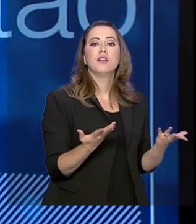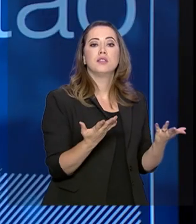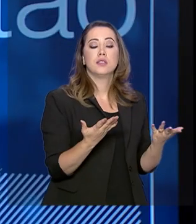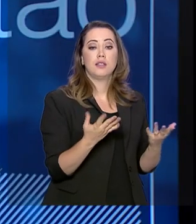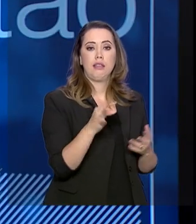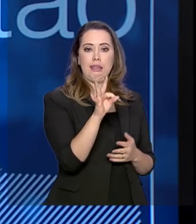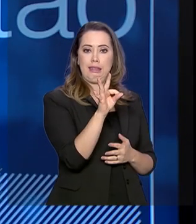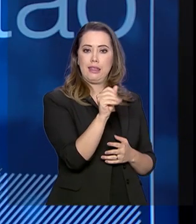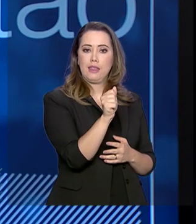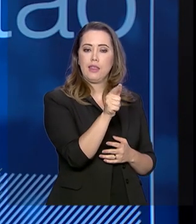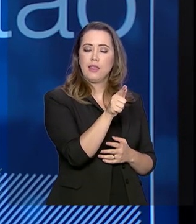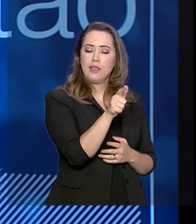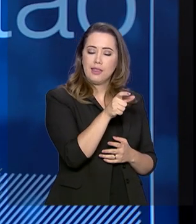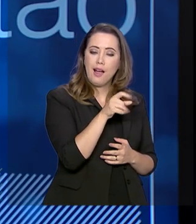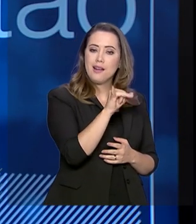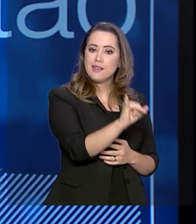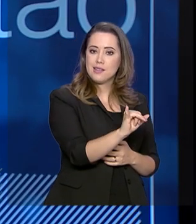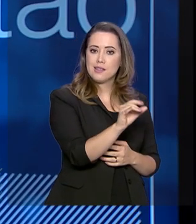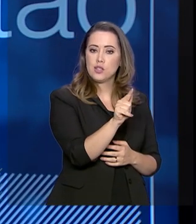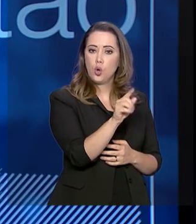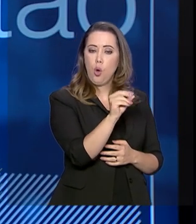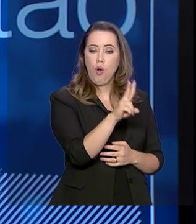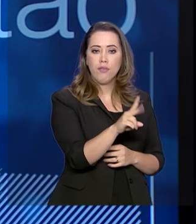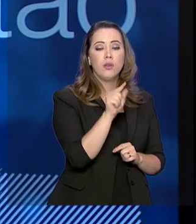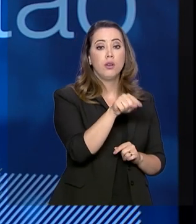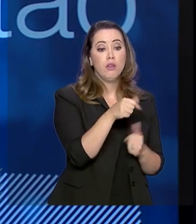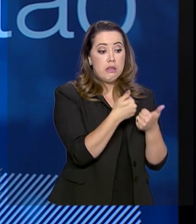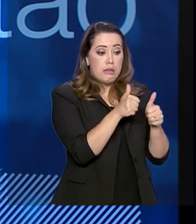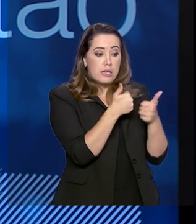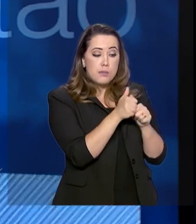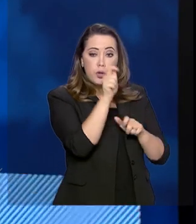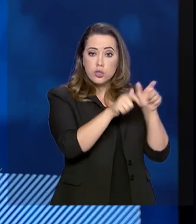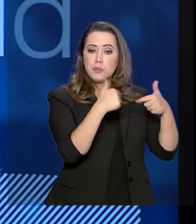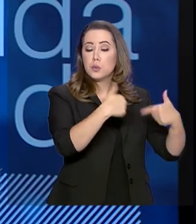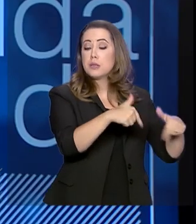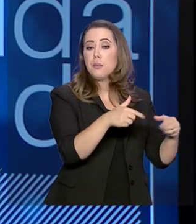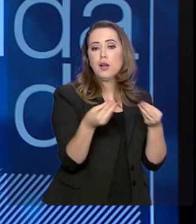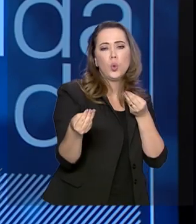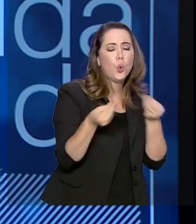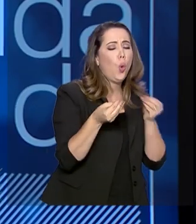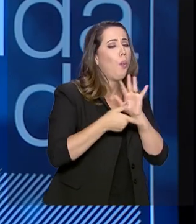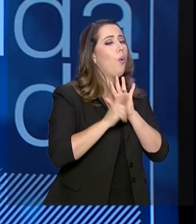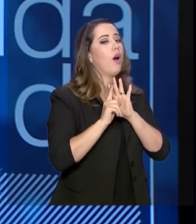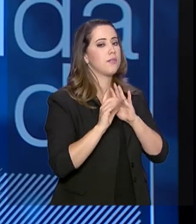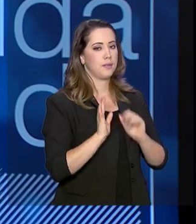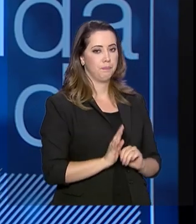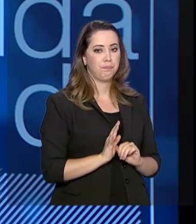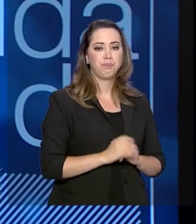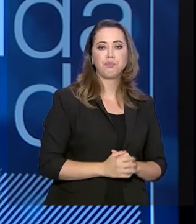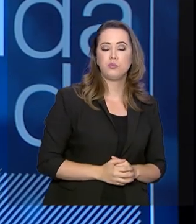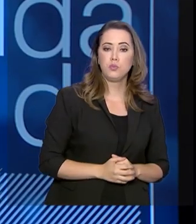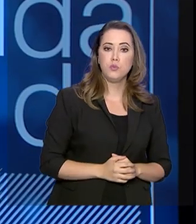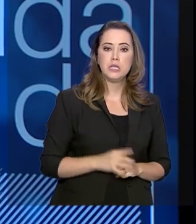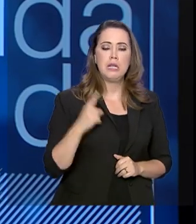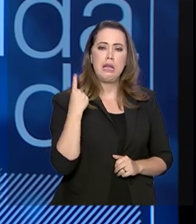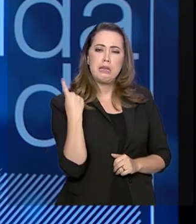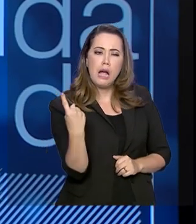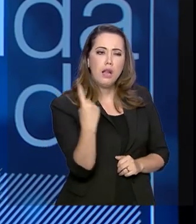de deslocamento dos servidores públicos federais em serviço. Como é que funcionava até então? Cada órgão